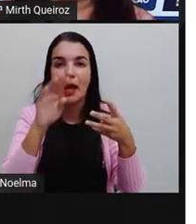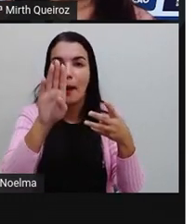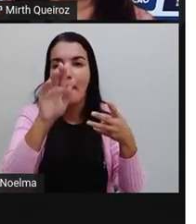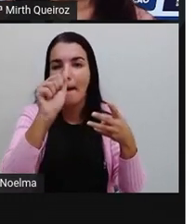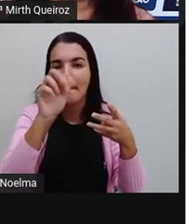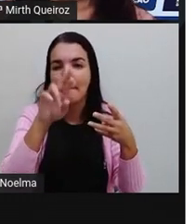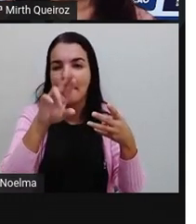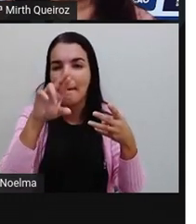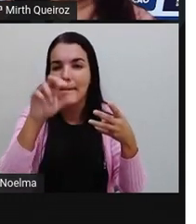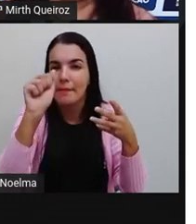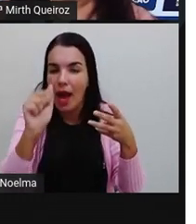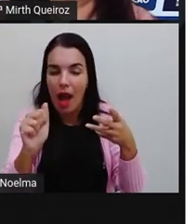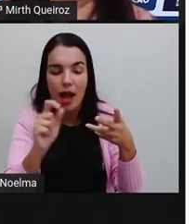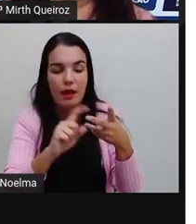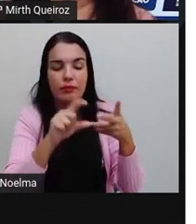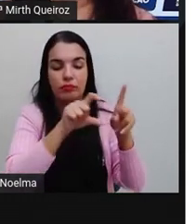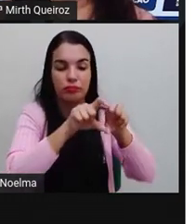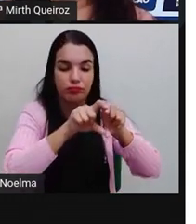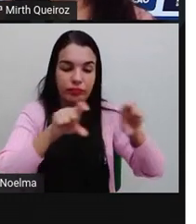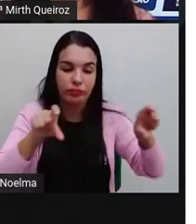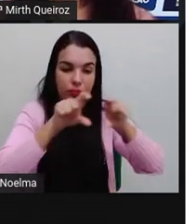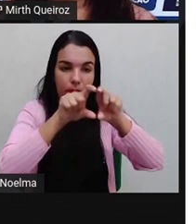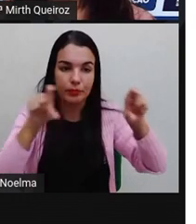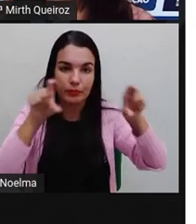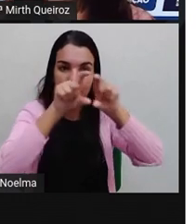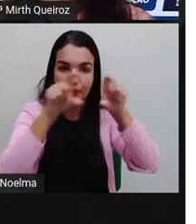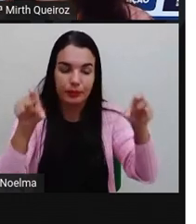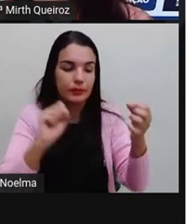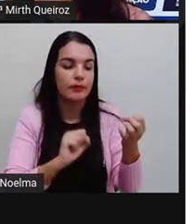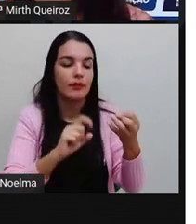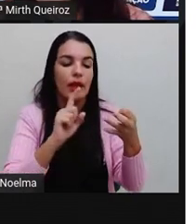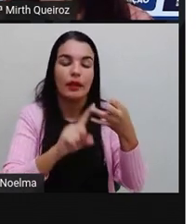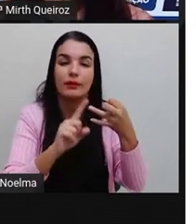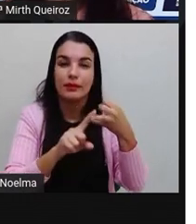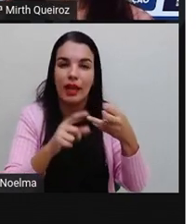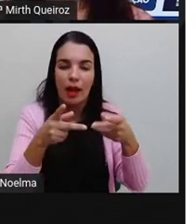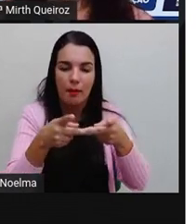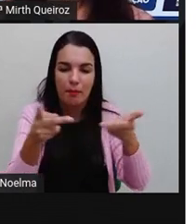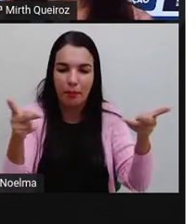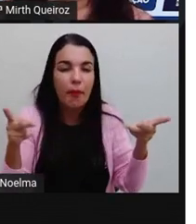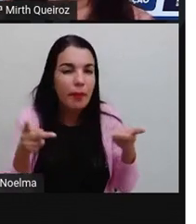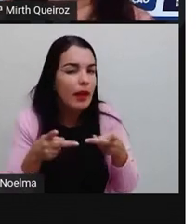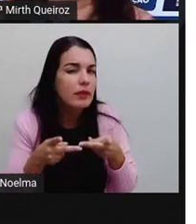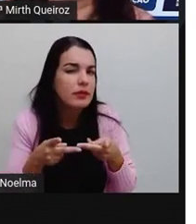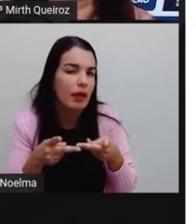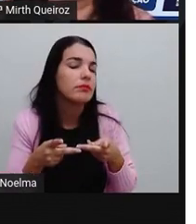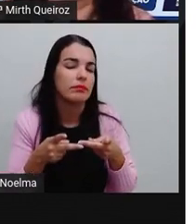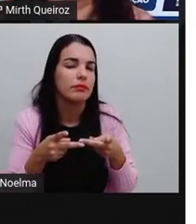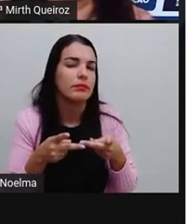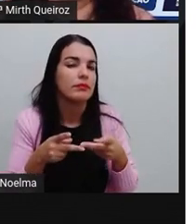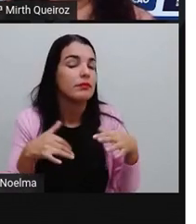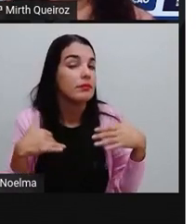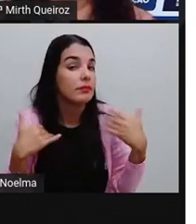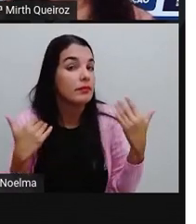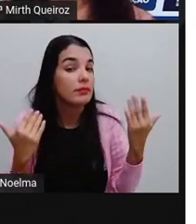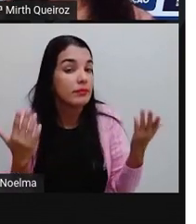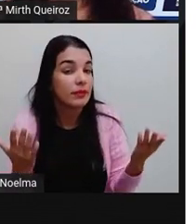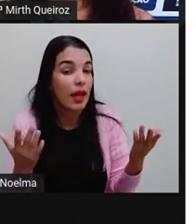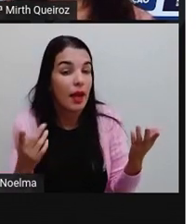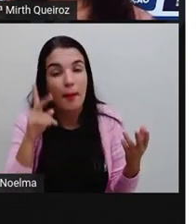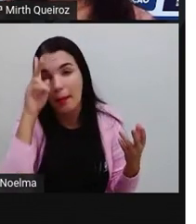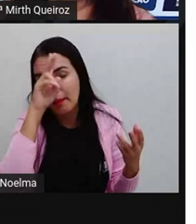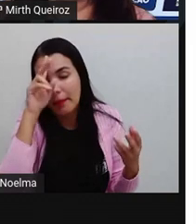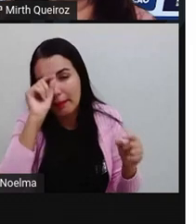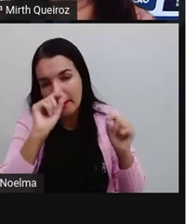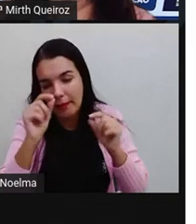aí representando esses dados. Seria gráfico pizza ou gráfico de setores? Não, gráfico de setores, ele lembra uma